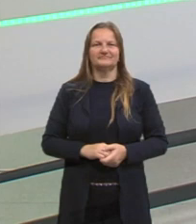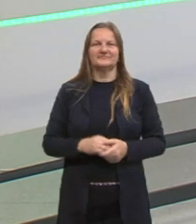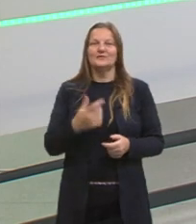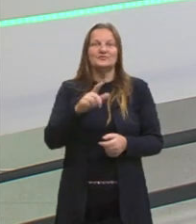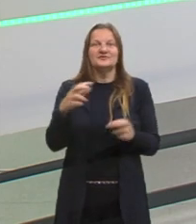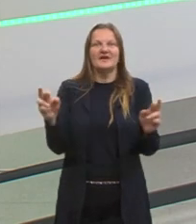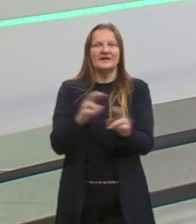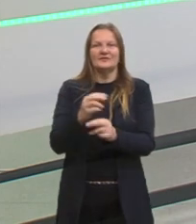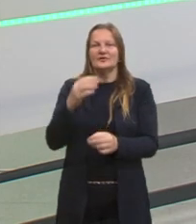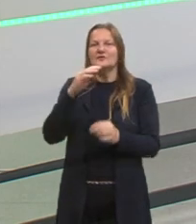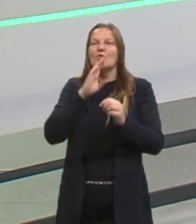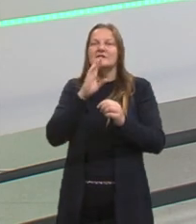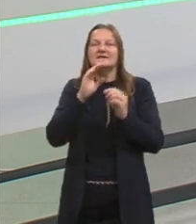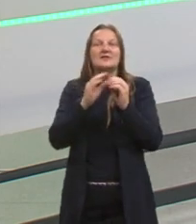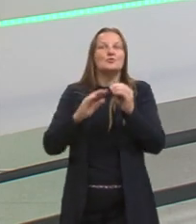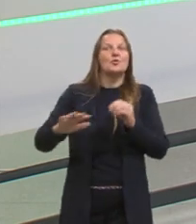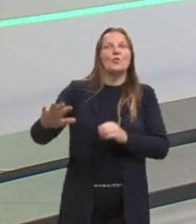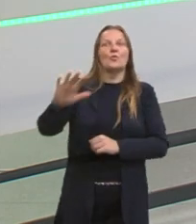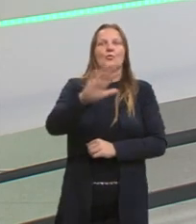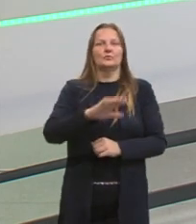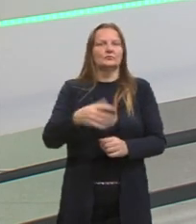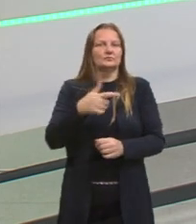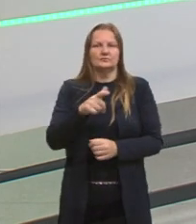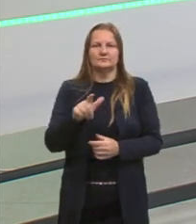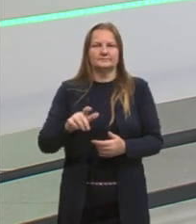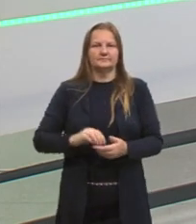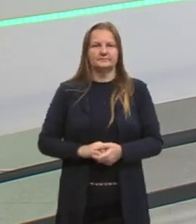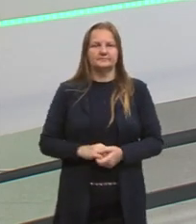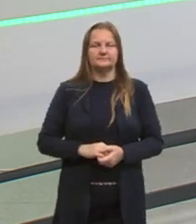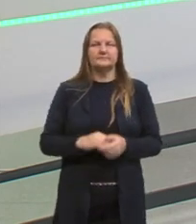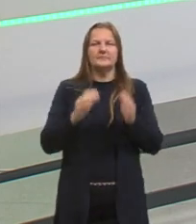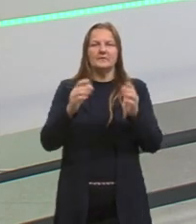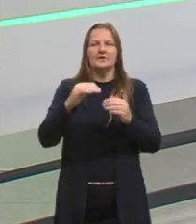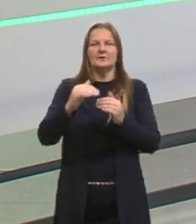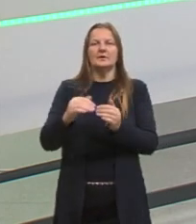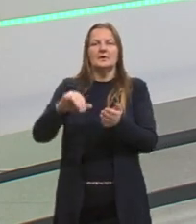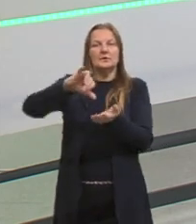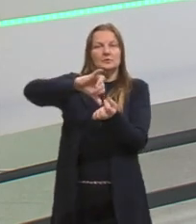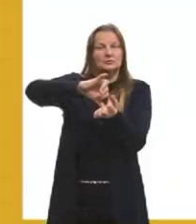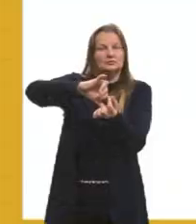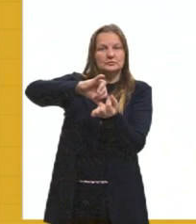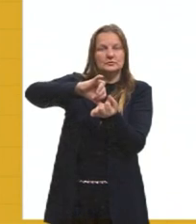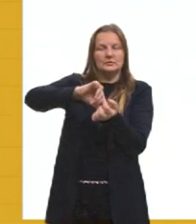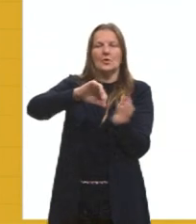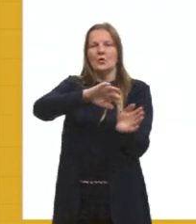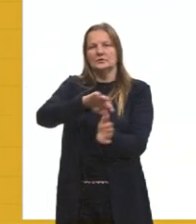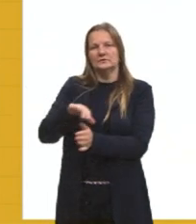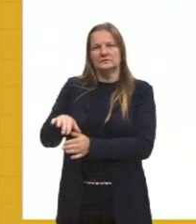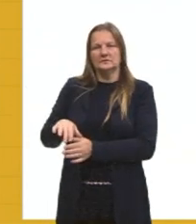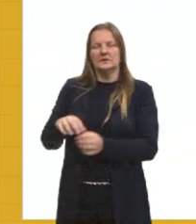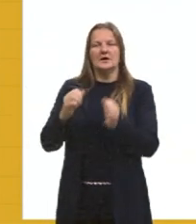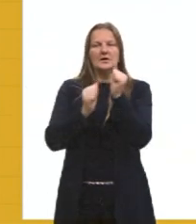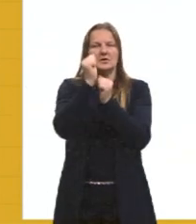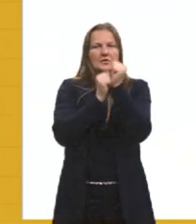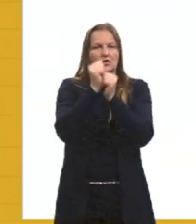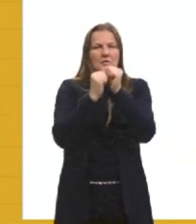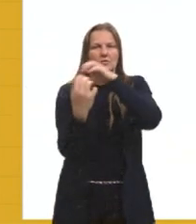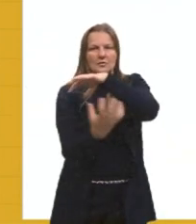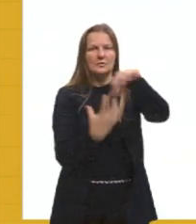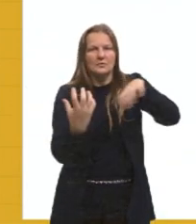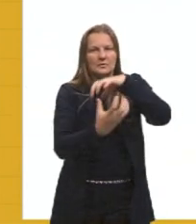dentro dessa ótica do capitalismo, né, a revolução industrial justamente